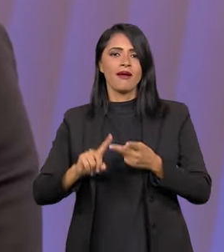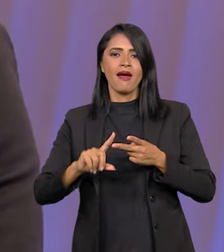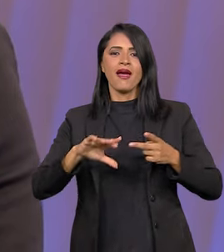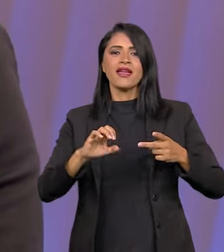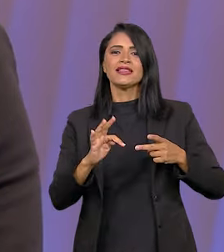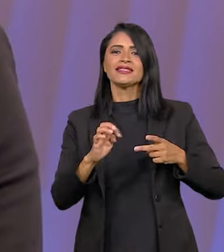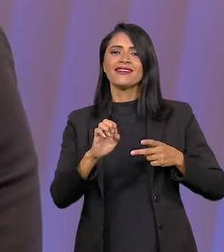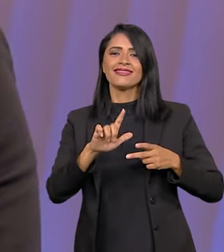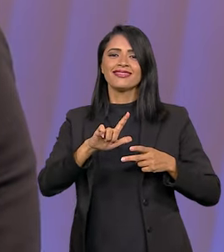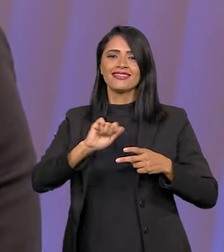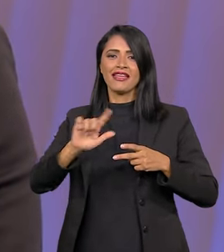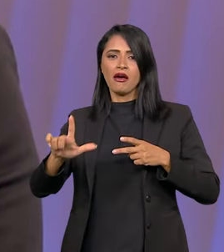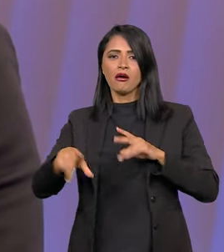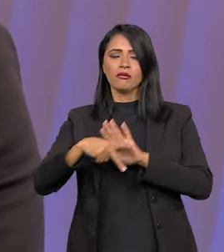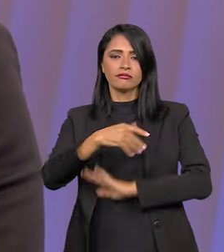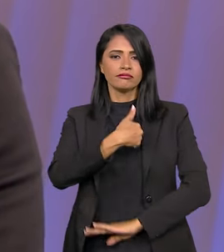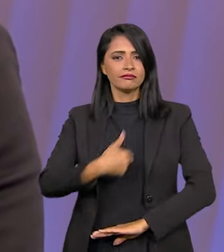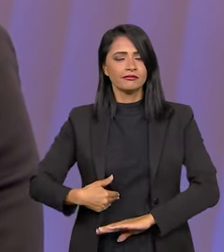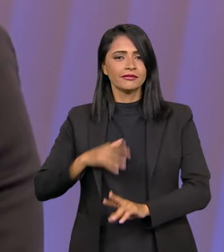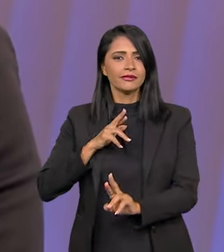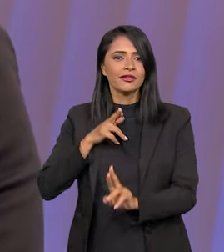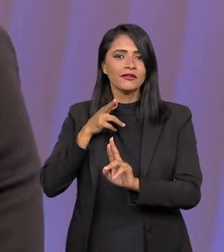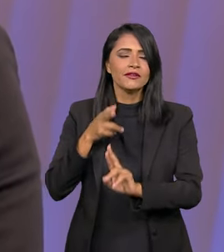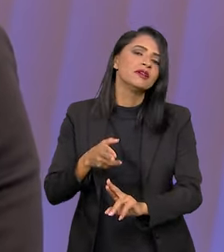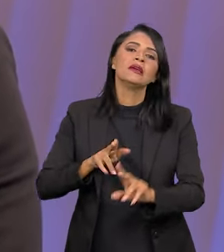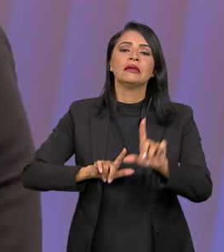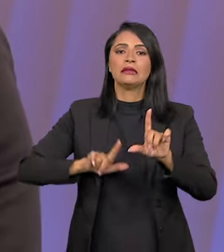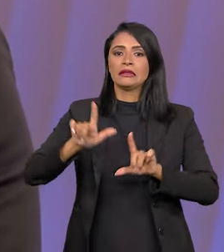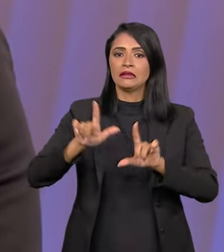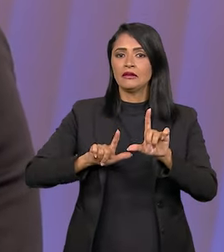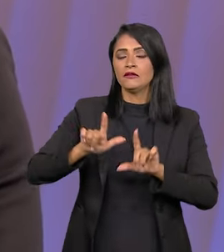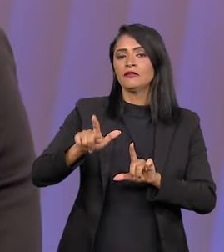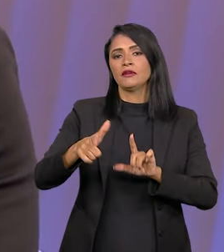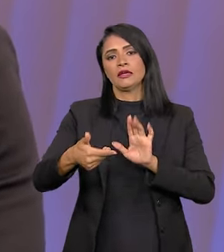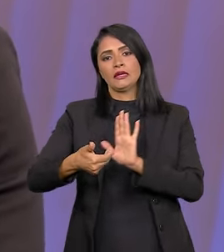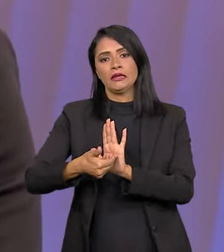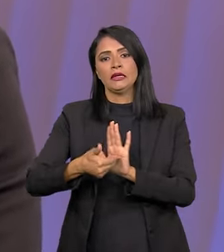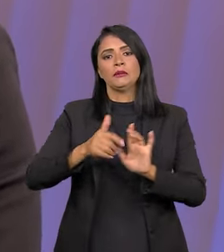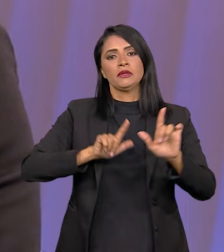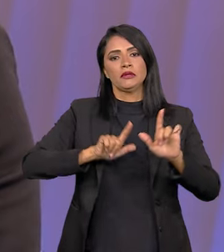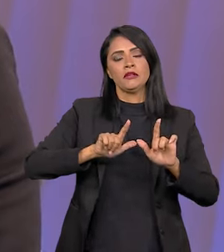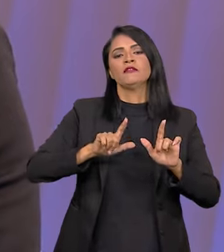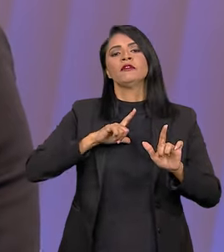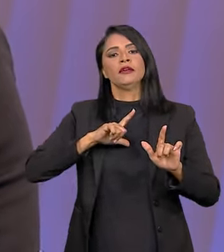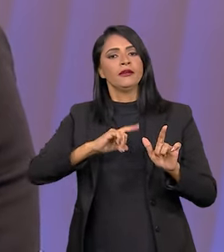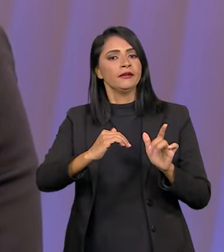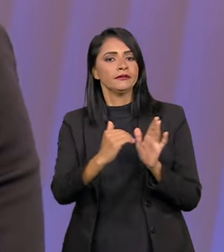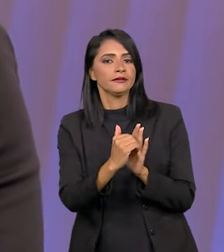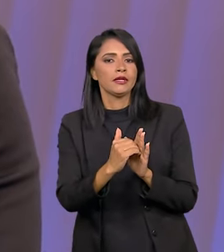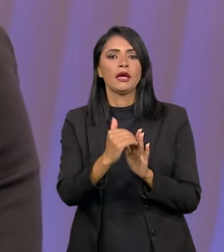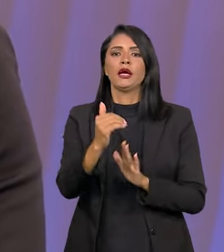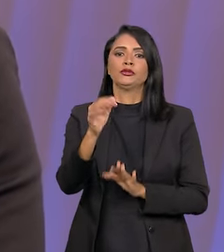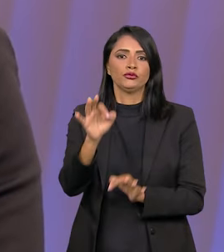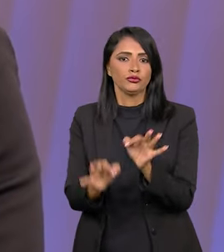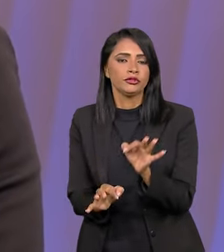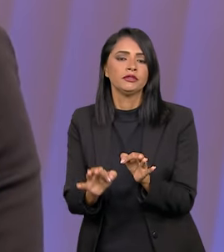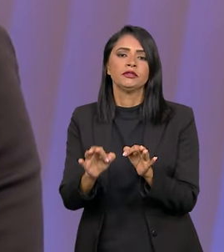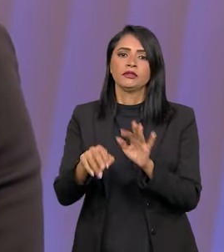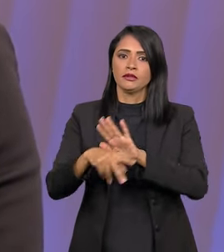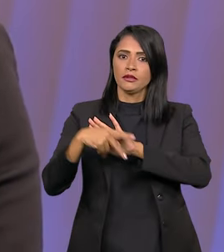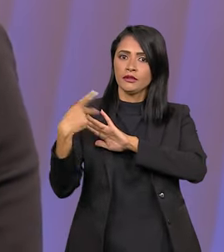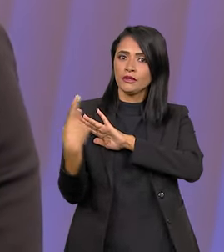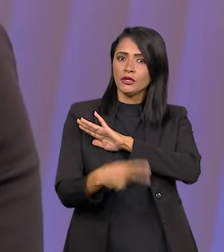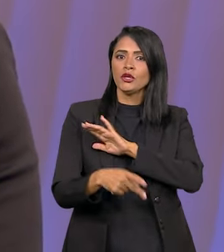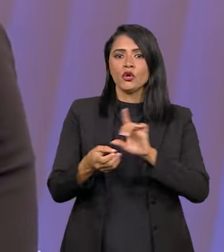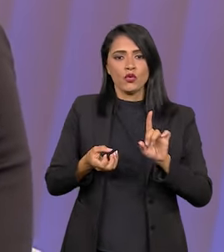A comunicação estatal, e aí a gente pode ter como referência a TV Câmara, TV Senado, TV Justiça